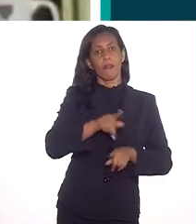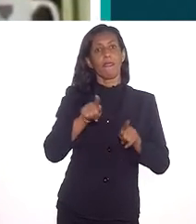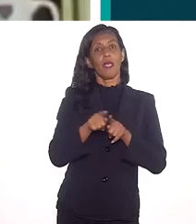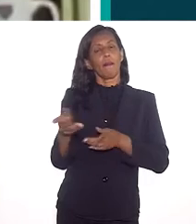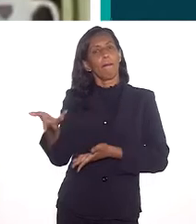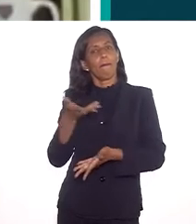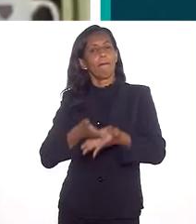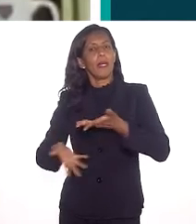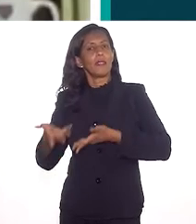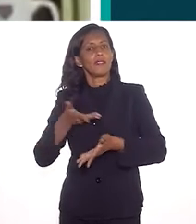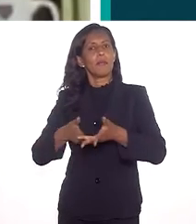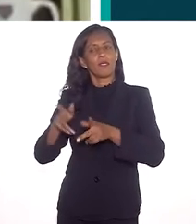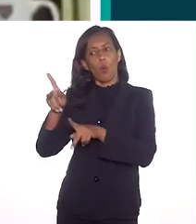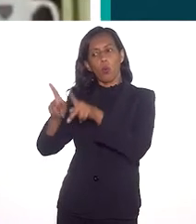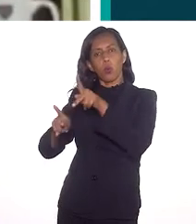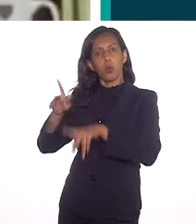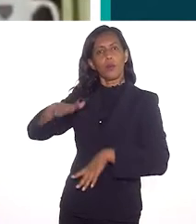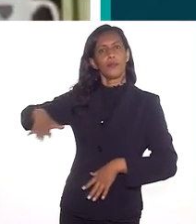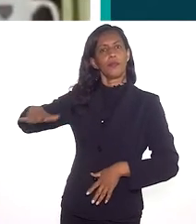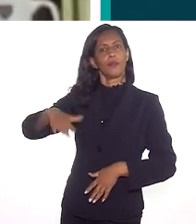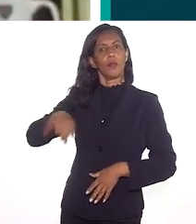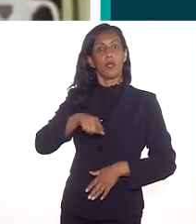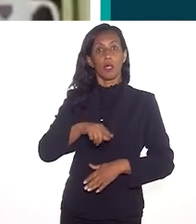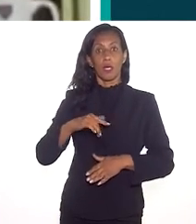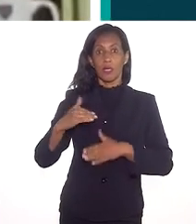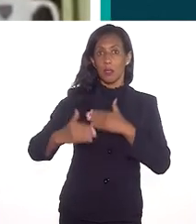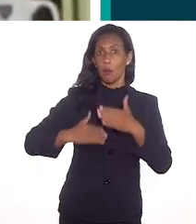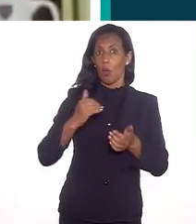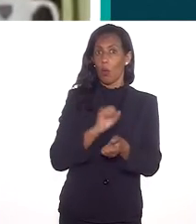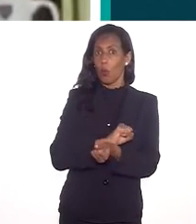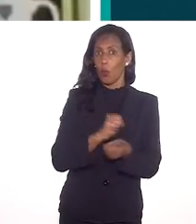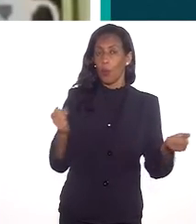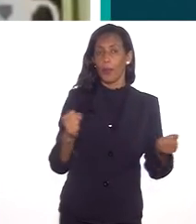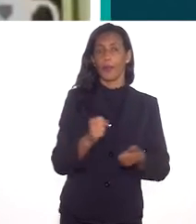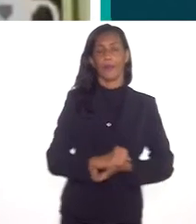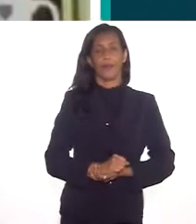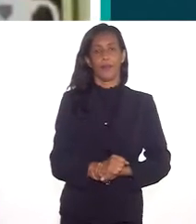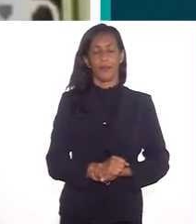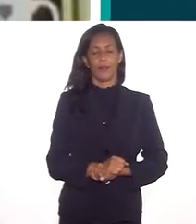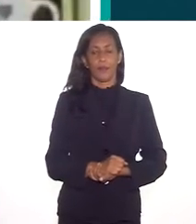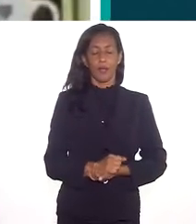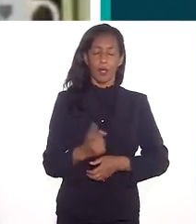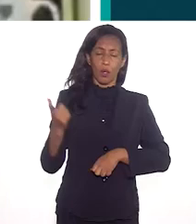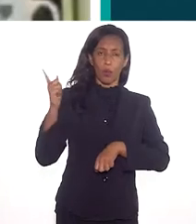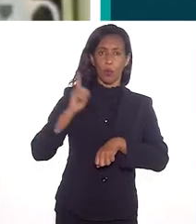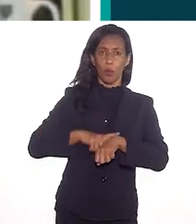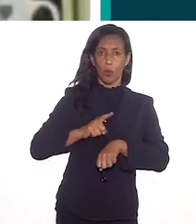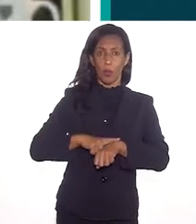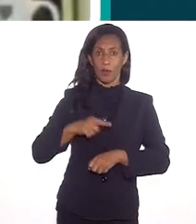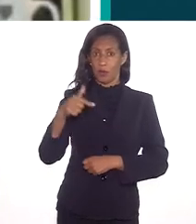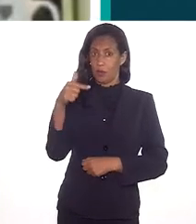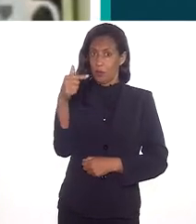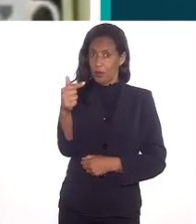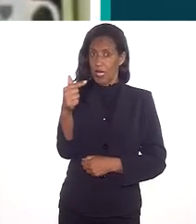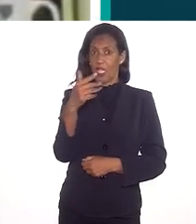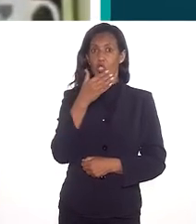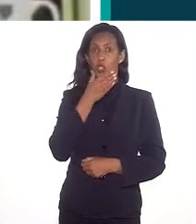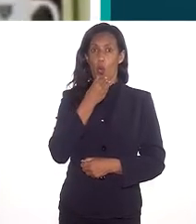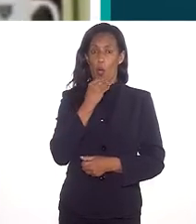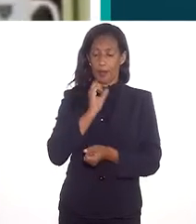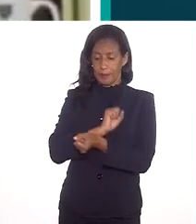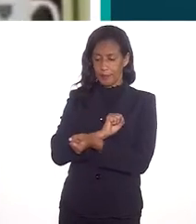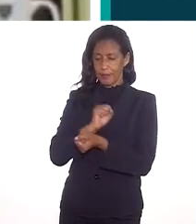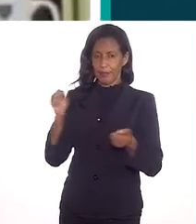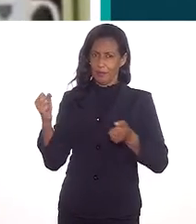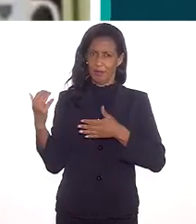e sobre a questão da participação da população, né, nesse processo de liberdade. Então, num dado momento, são sete homens